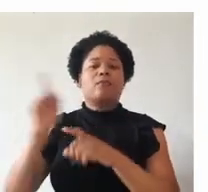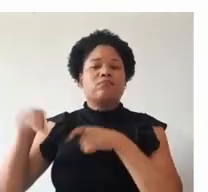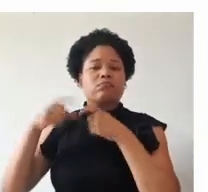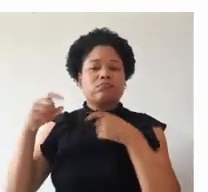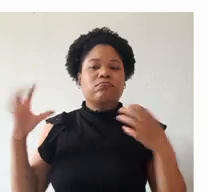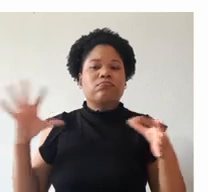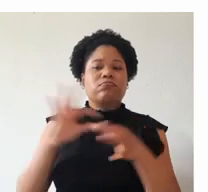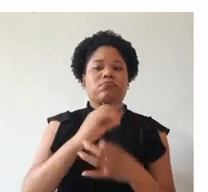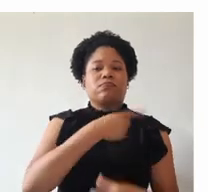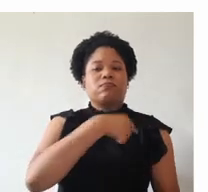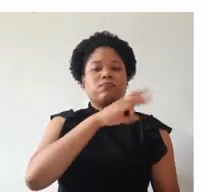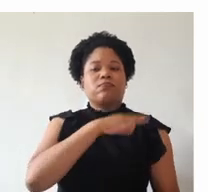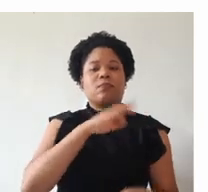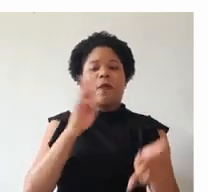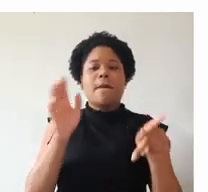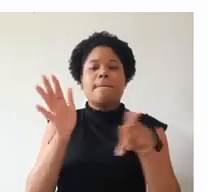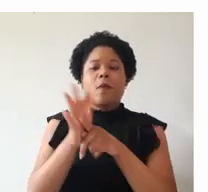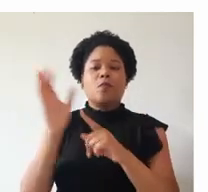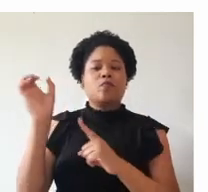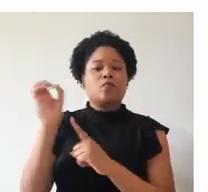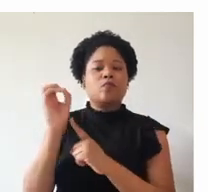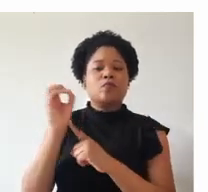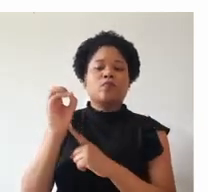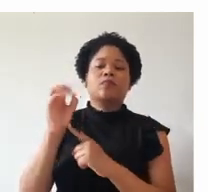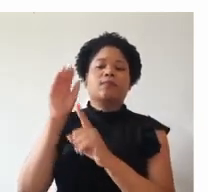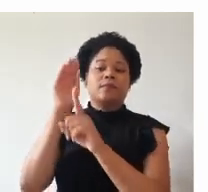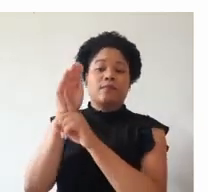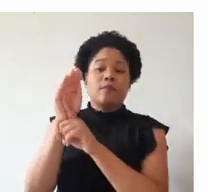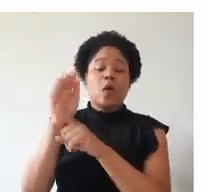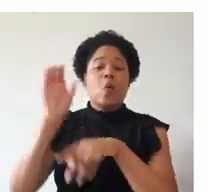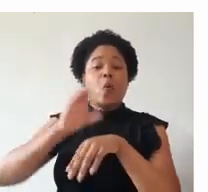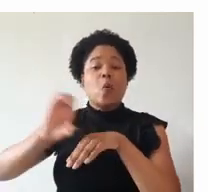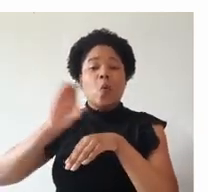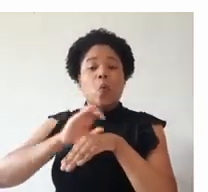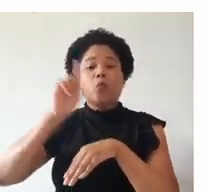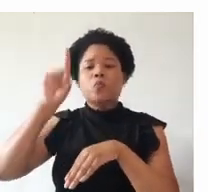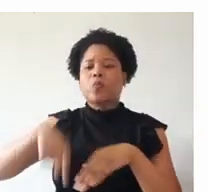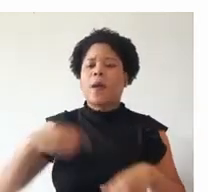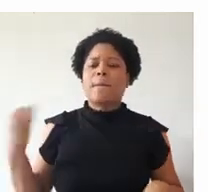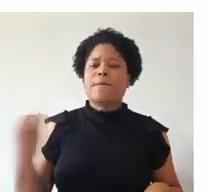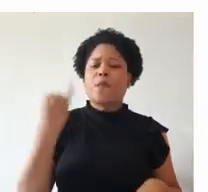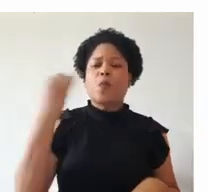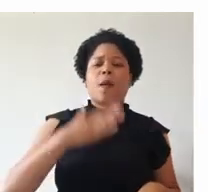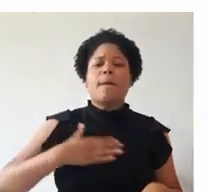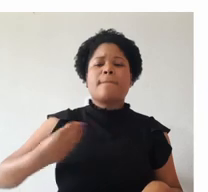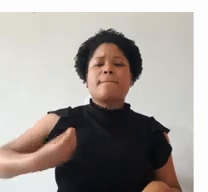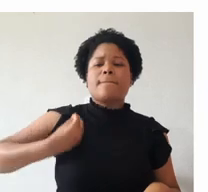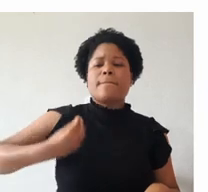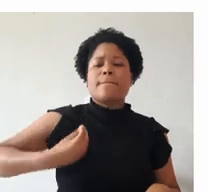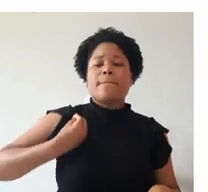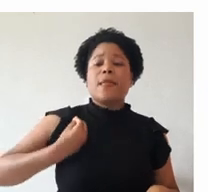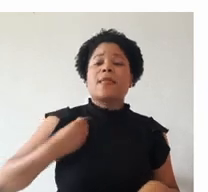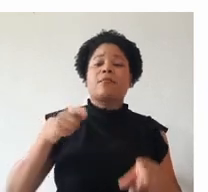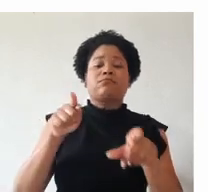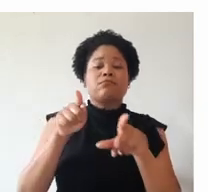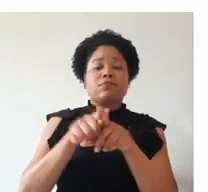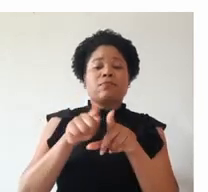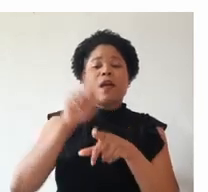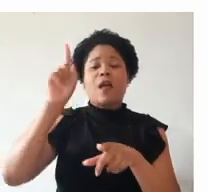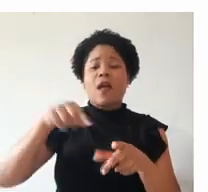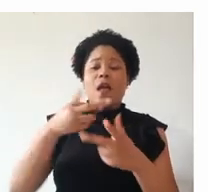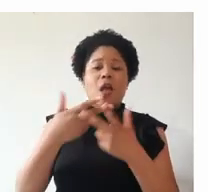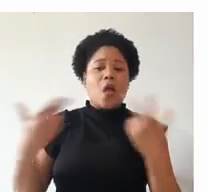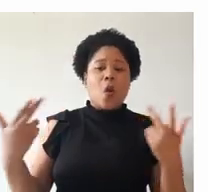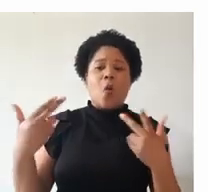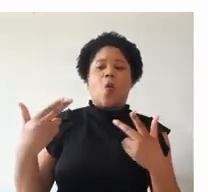integrado ao ensino médio do Instituto Federal de São João Evangelista. Esse curso foi de suma importância na minha vida, tanto na minha vida